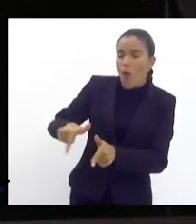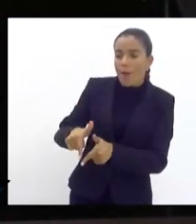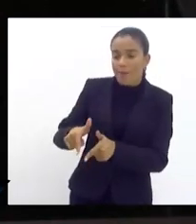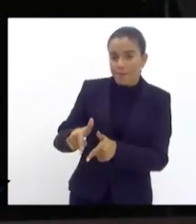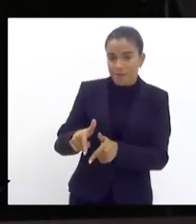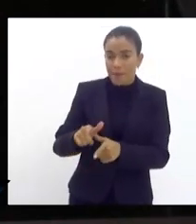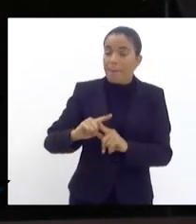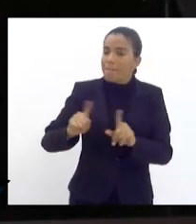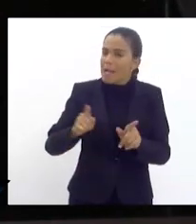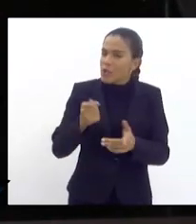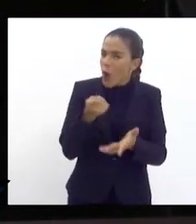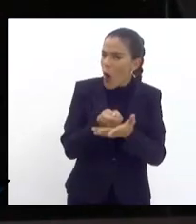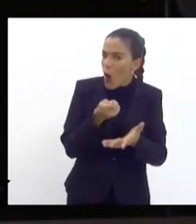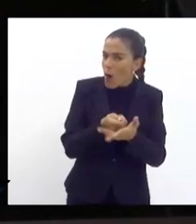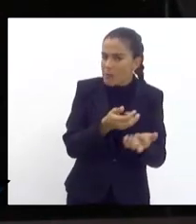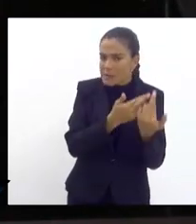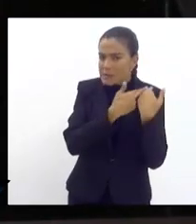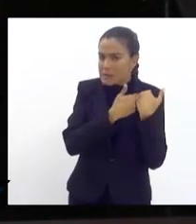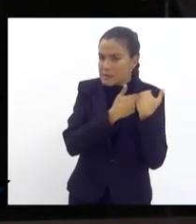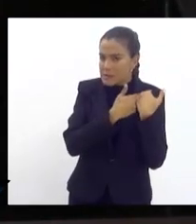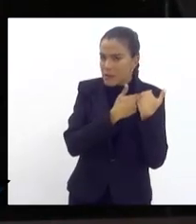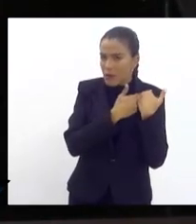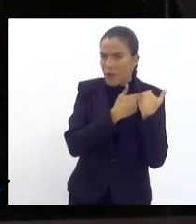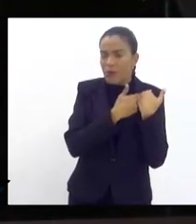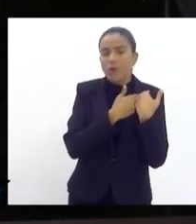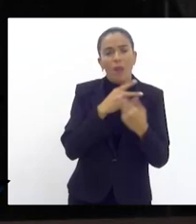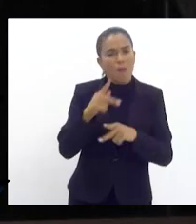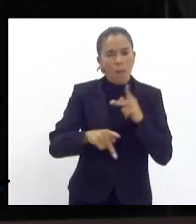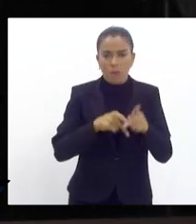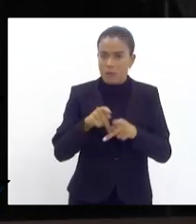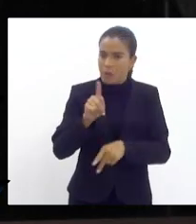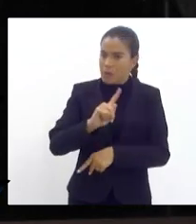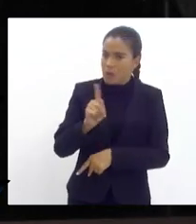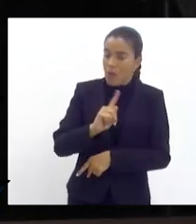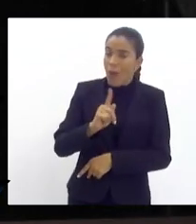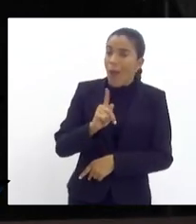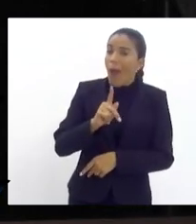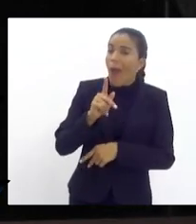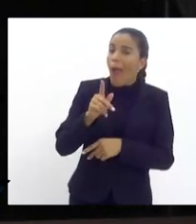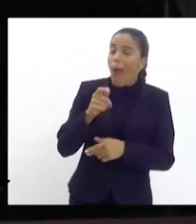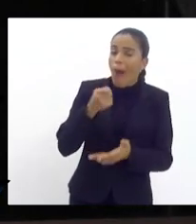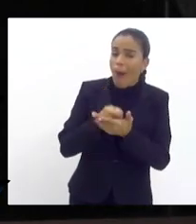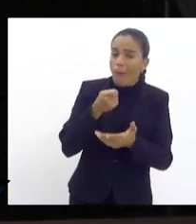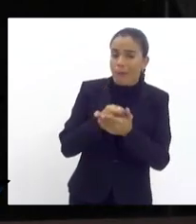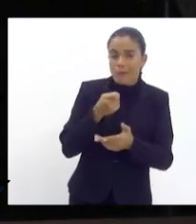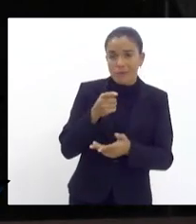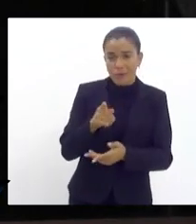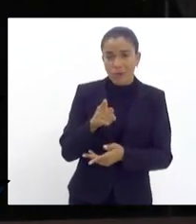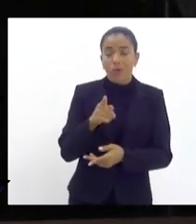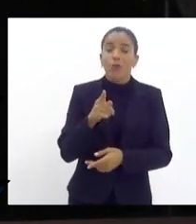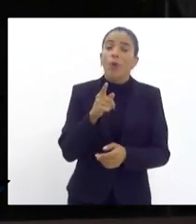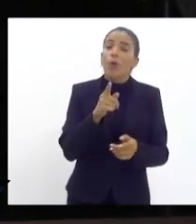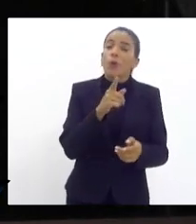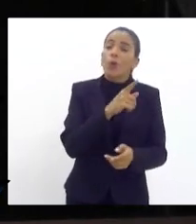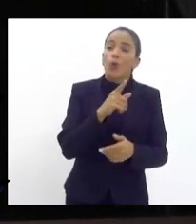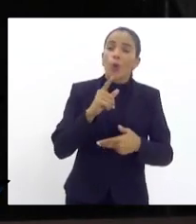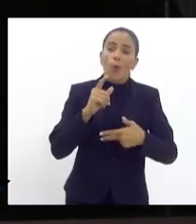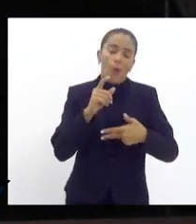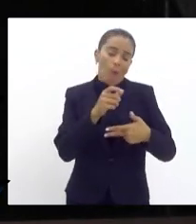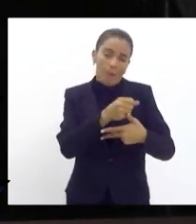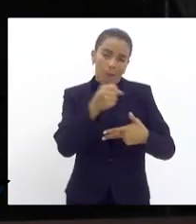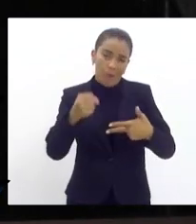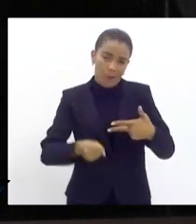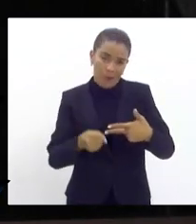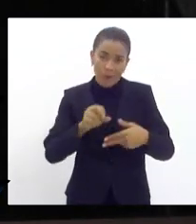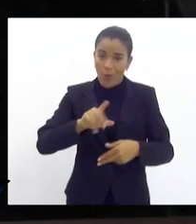mas isso não é obrigação não obrigação da população não isso é obrigação do poder público principalmente agora das concessionárias que agora não é